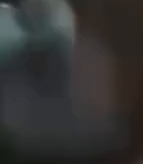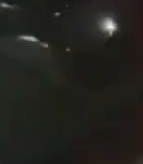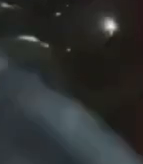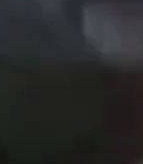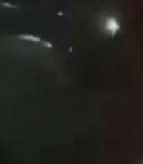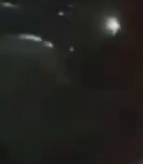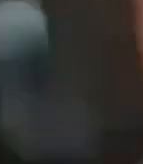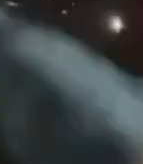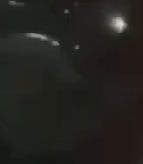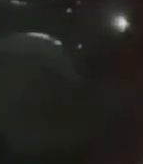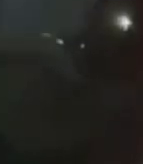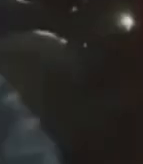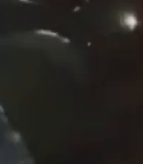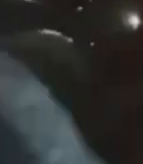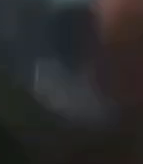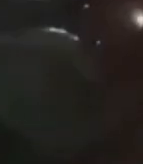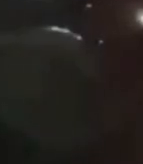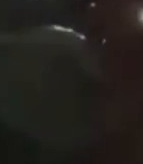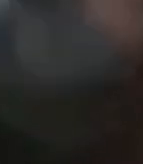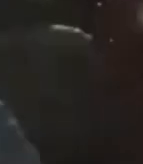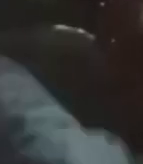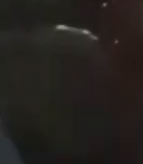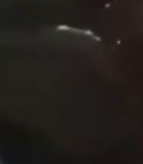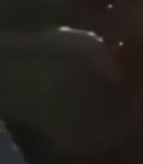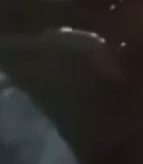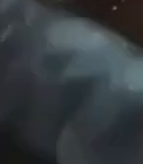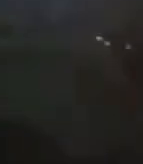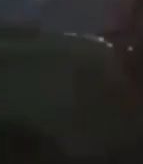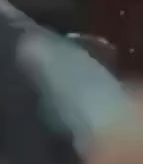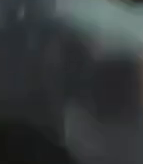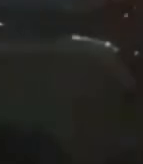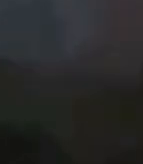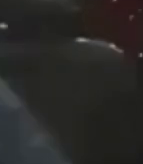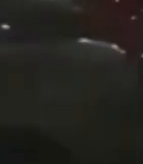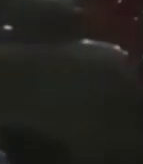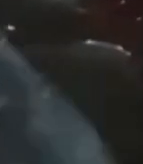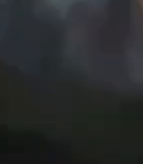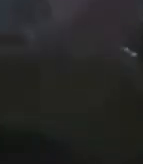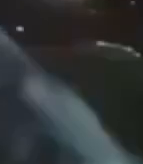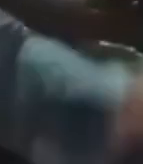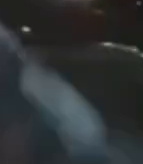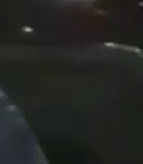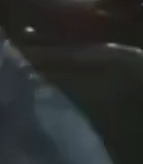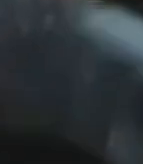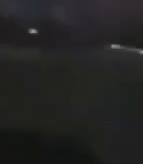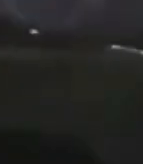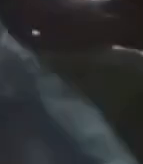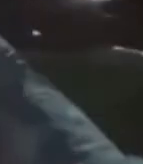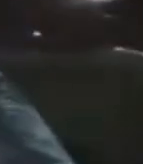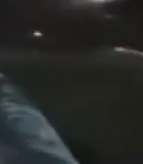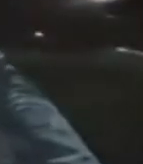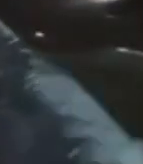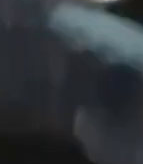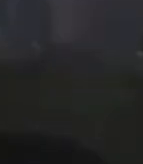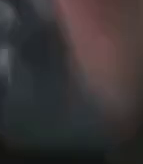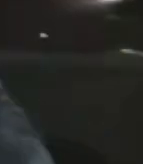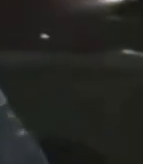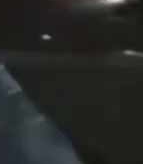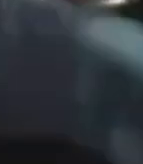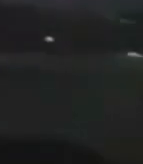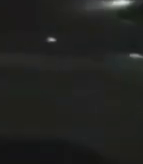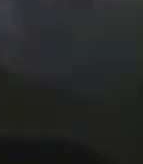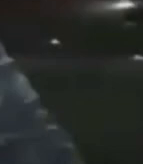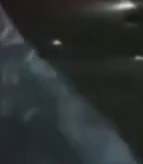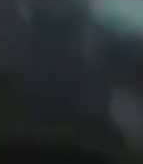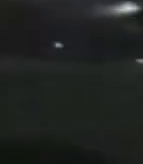me ajudem a ter mais segurança nessas quatro cidades. Eu peço mais uma vez, por favor, nos ajudem. Barra